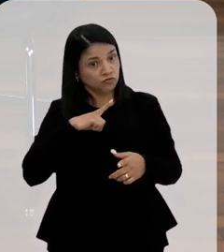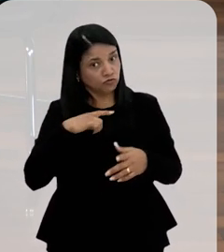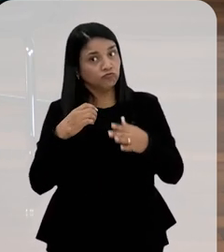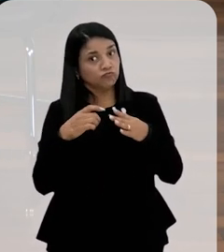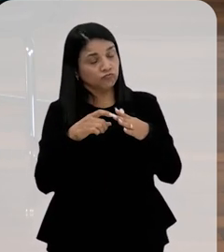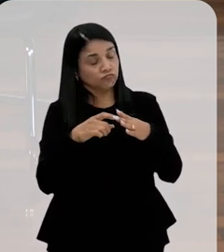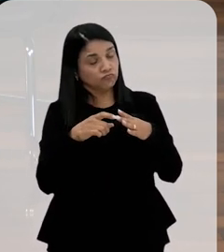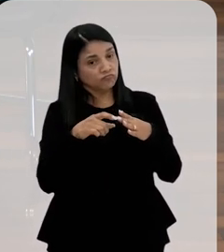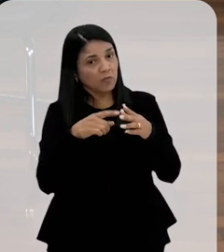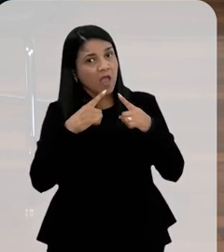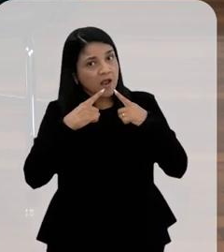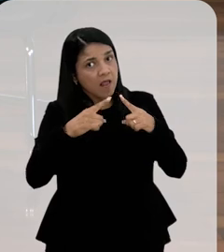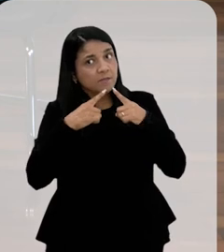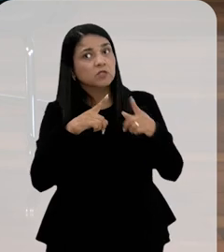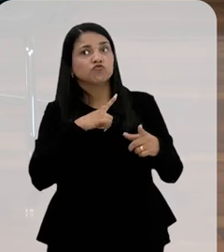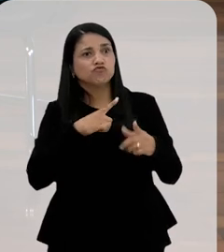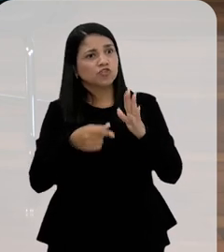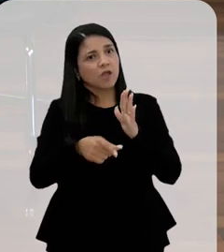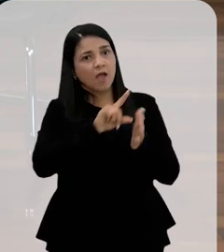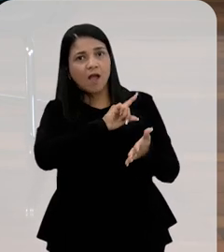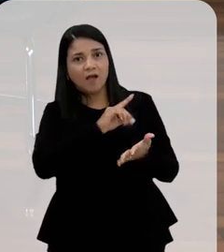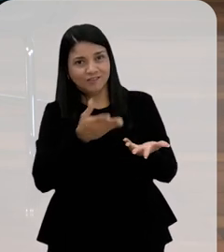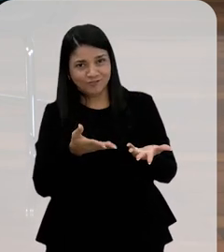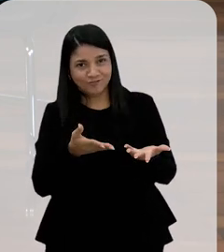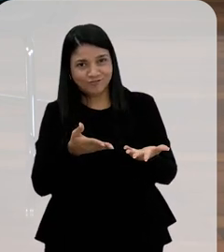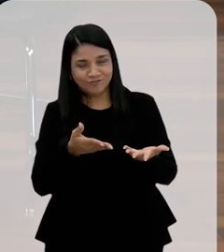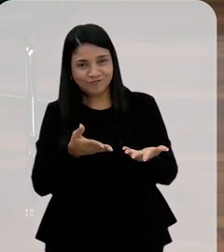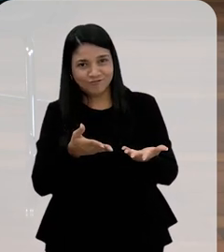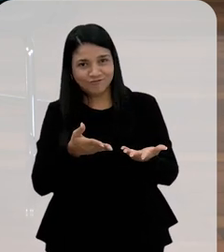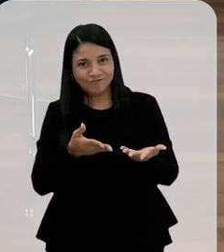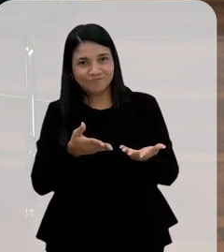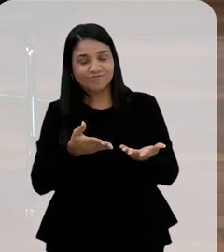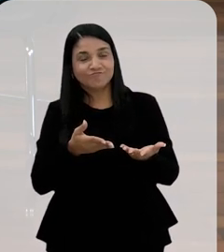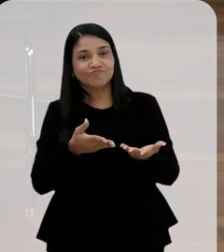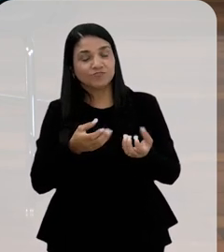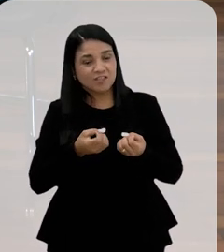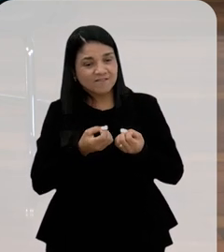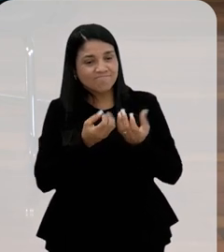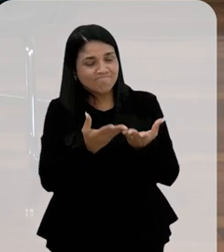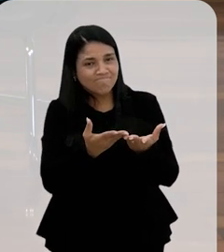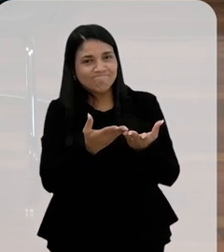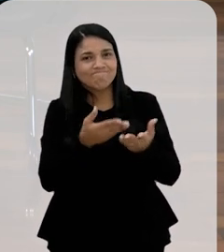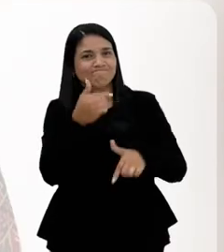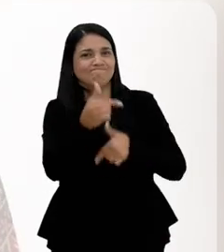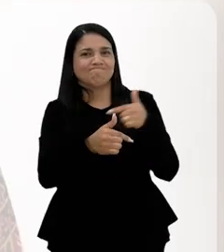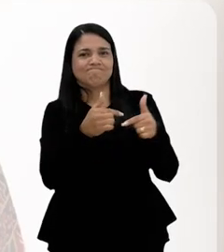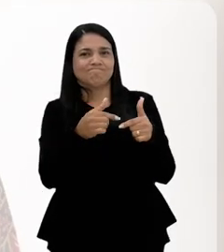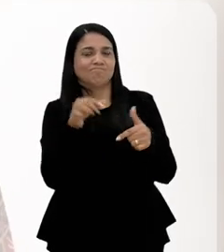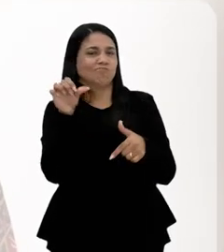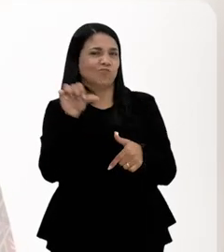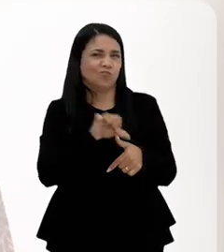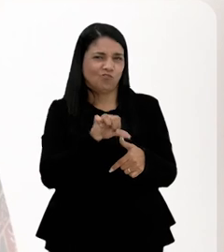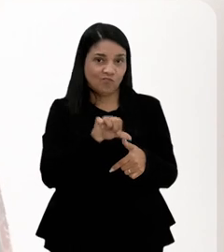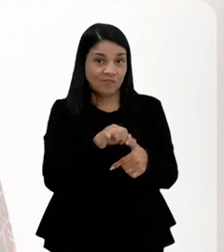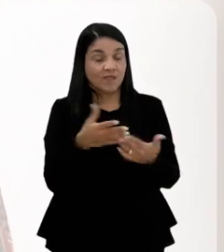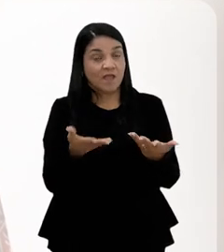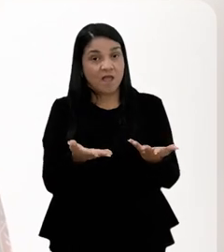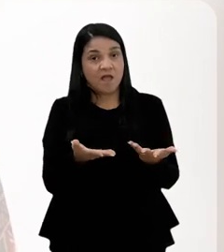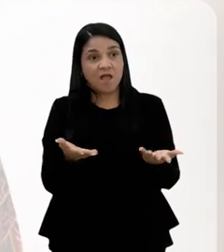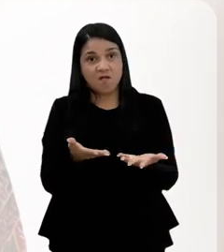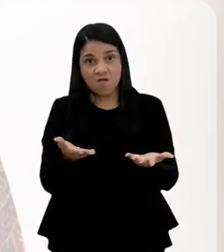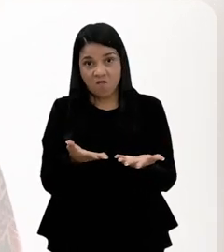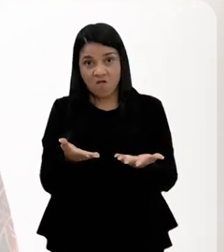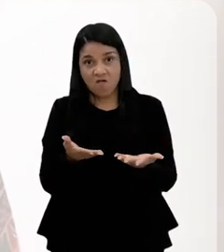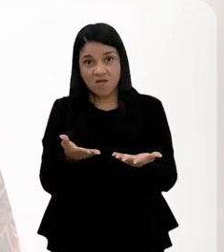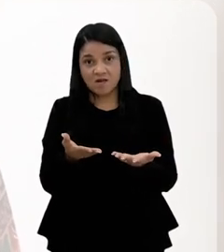muitas reclamações, né, muitas reclamações pela sua prestação precária do serviço. Se,